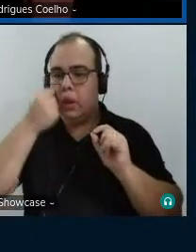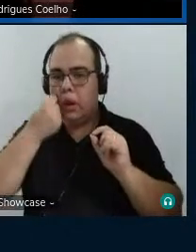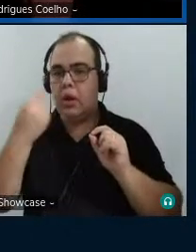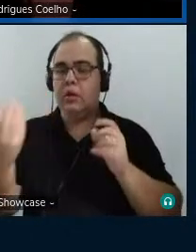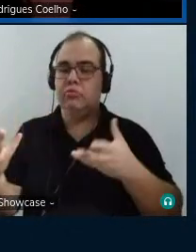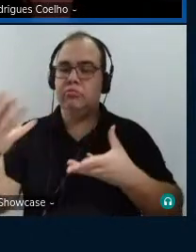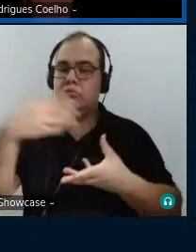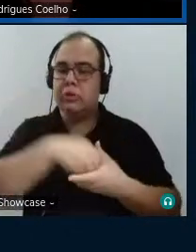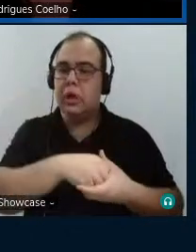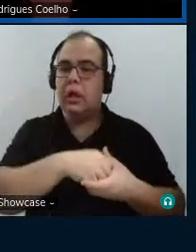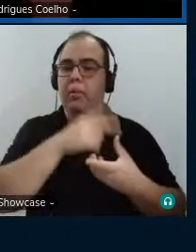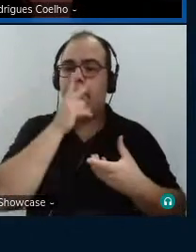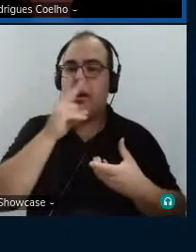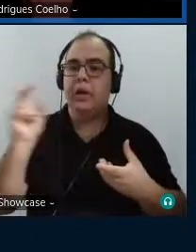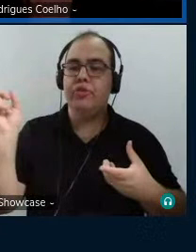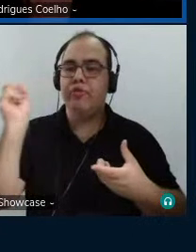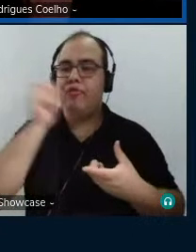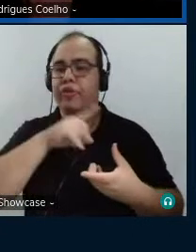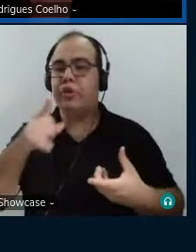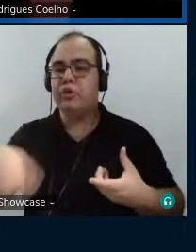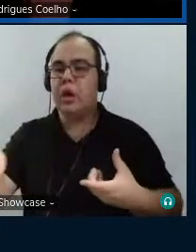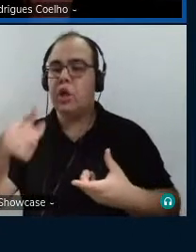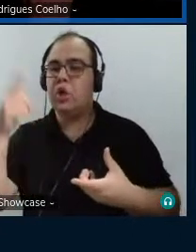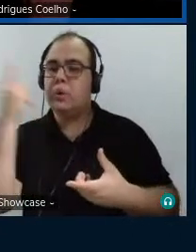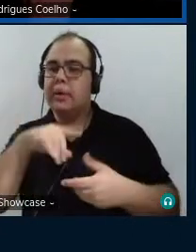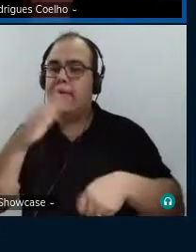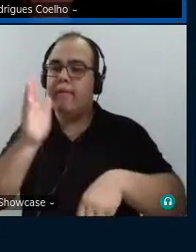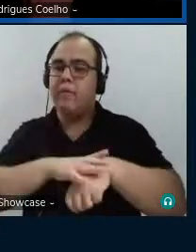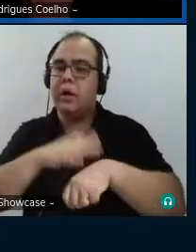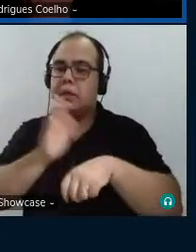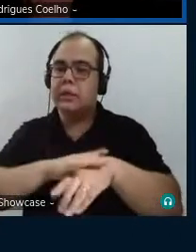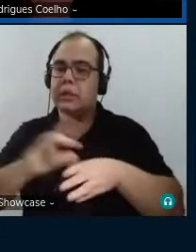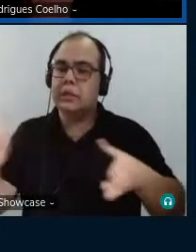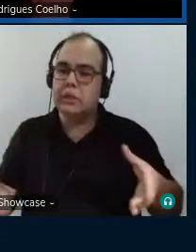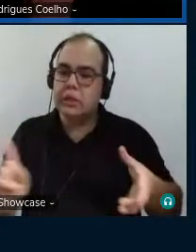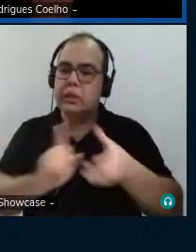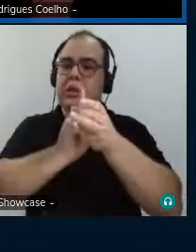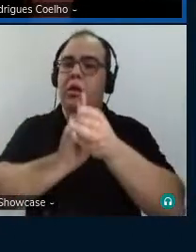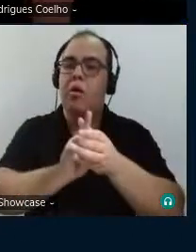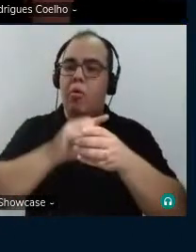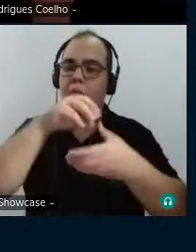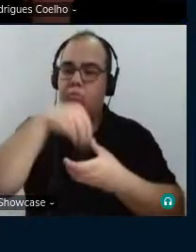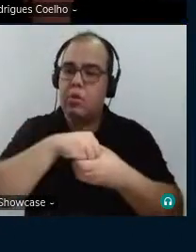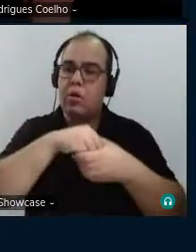Porque é muito difícil deles conseguirem fazer essa inserção dentro desse espaço.